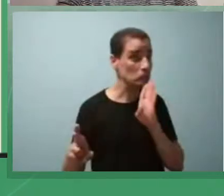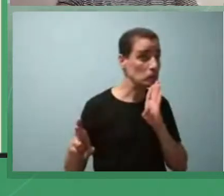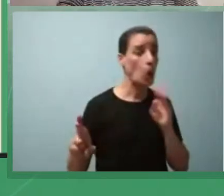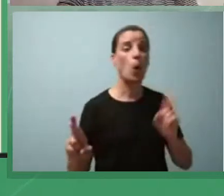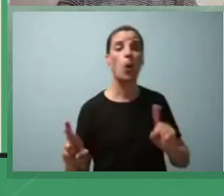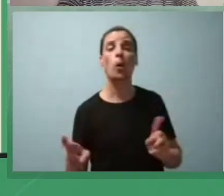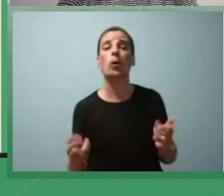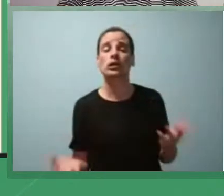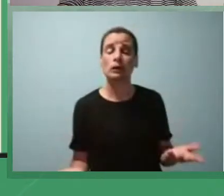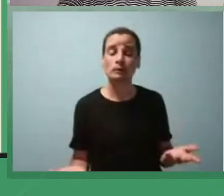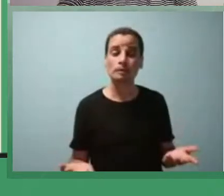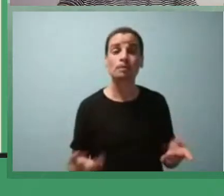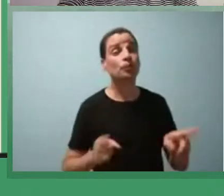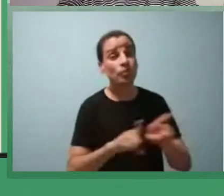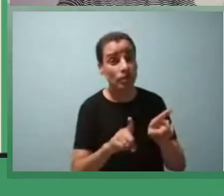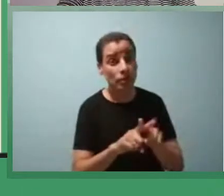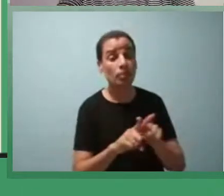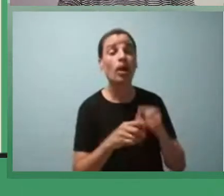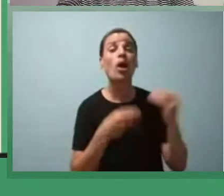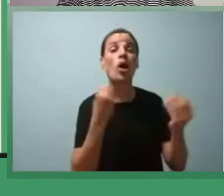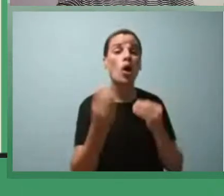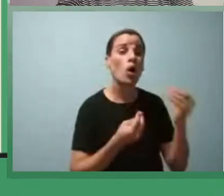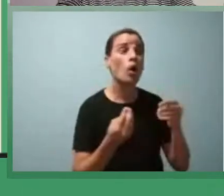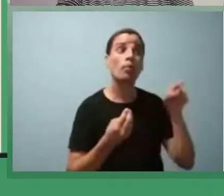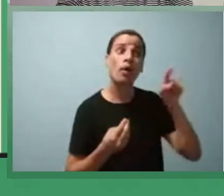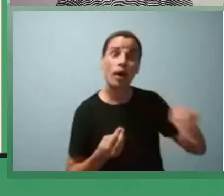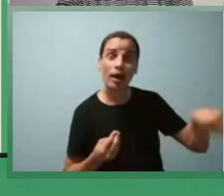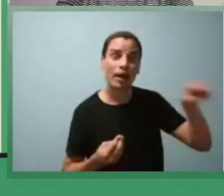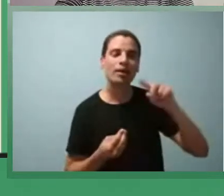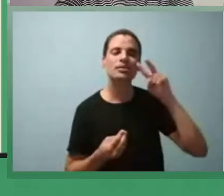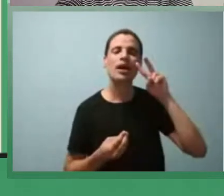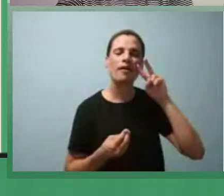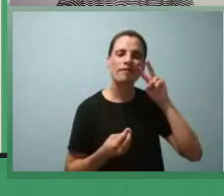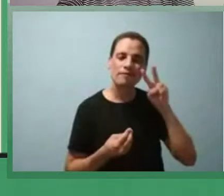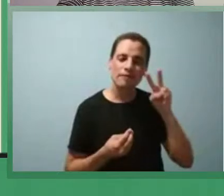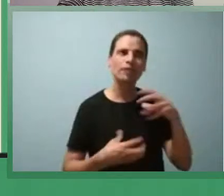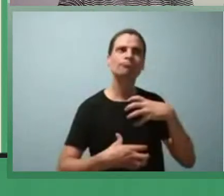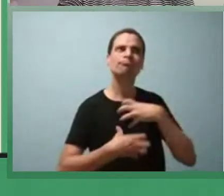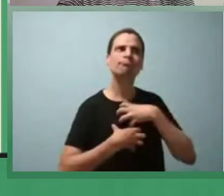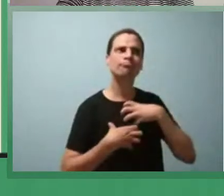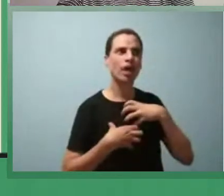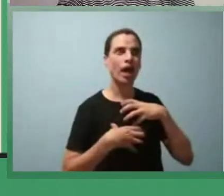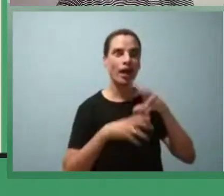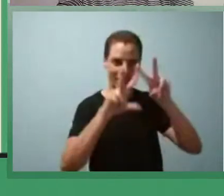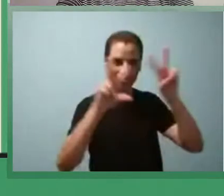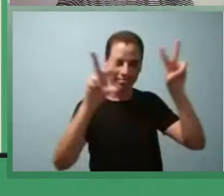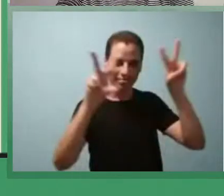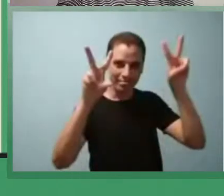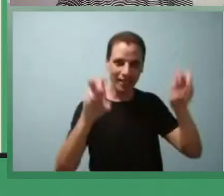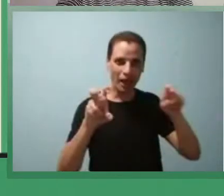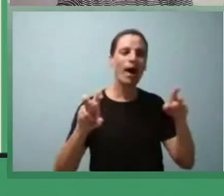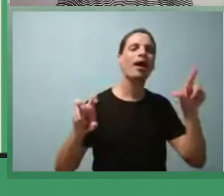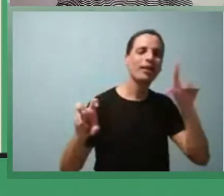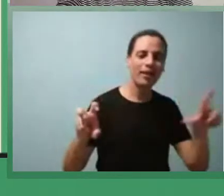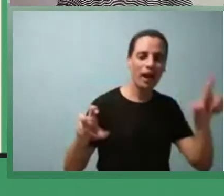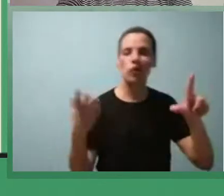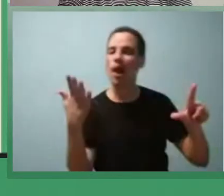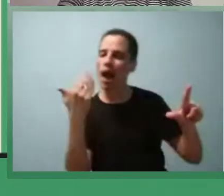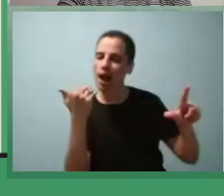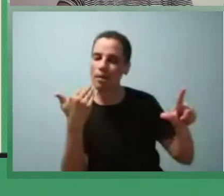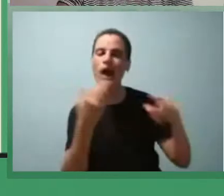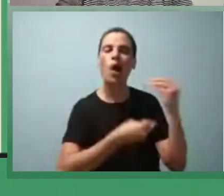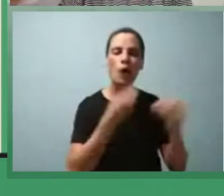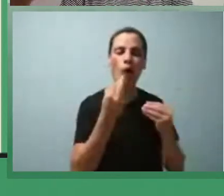como que eles visualizam a inserção desse tema na sala de aula e sabendo de uma proposta didática